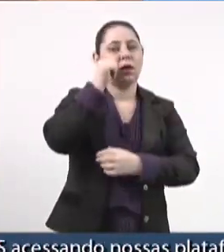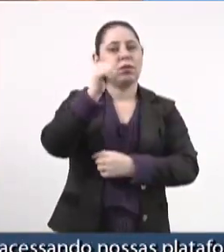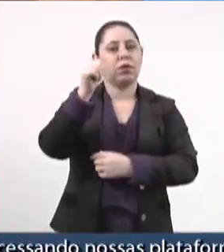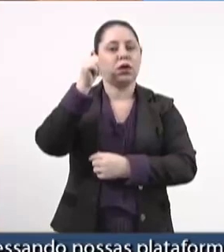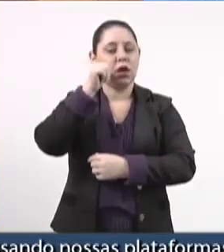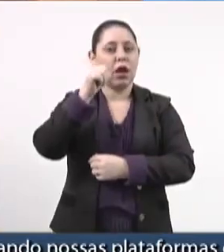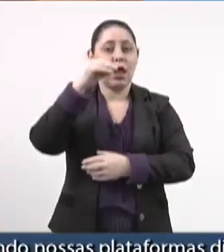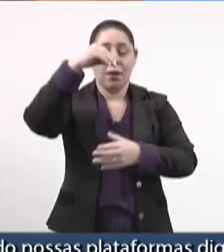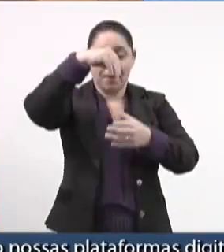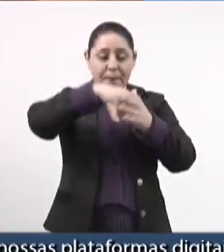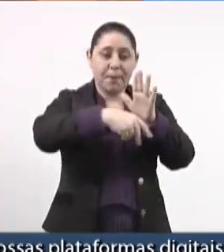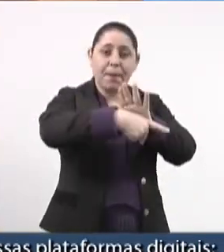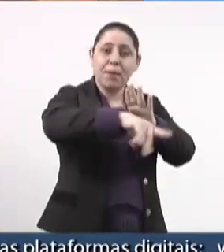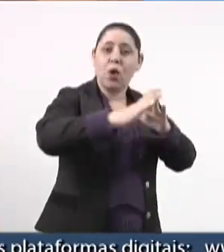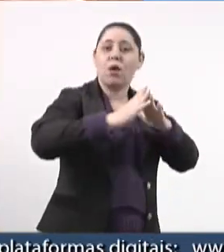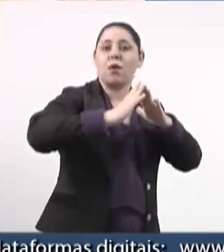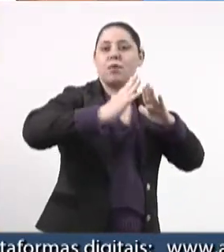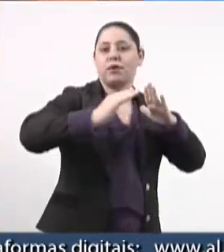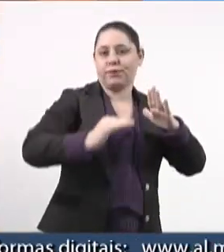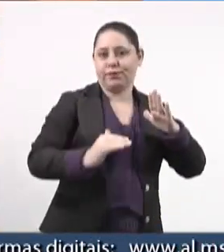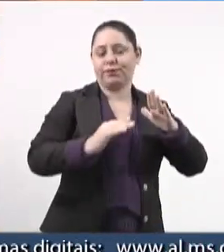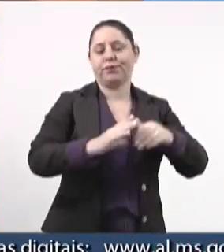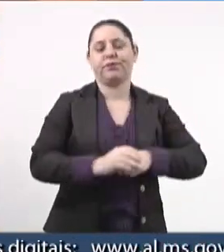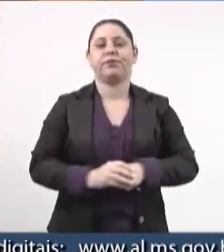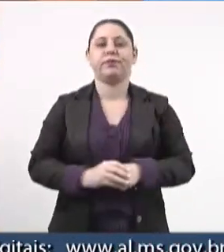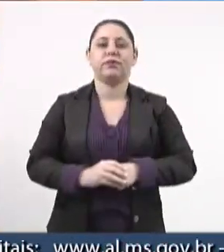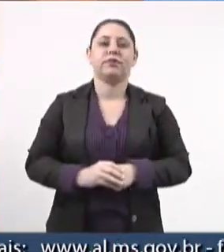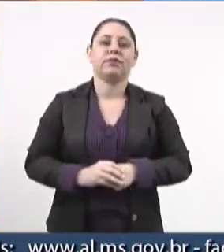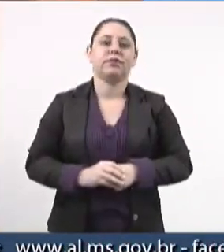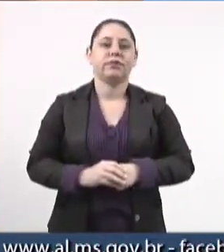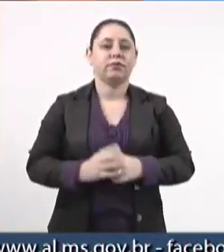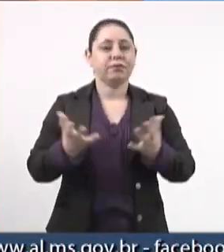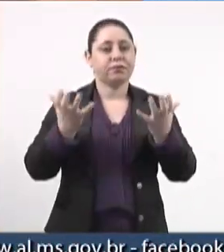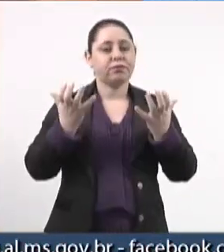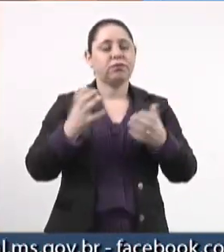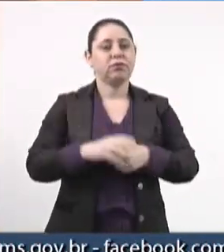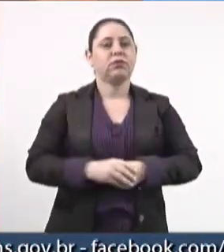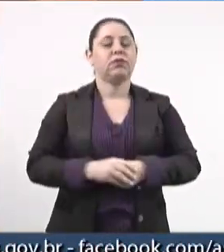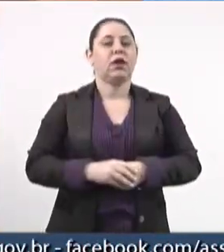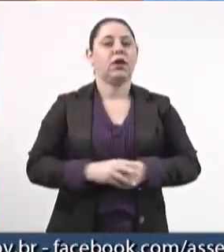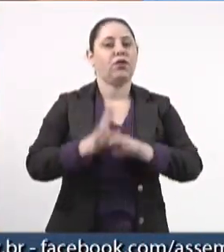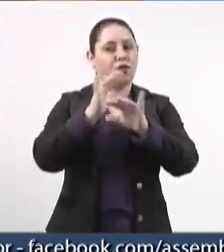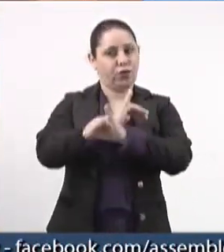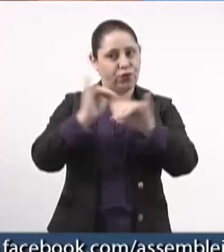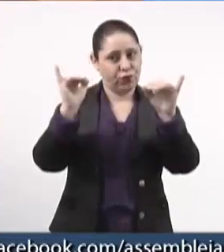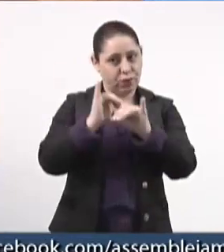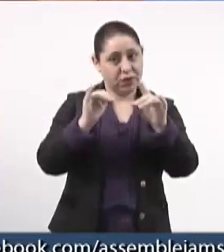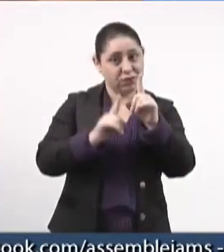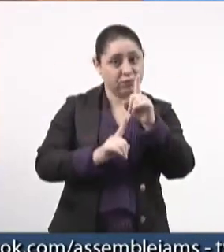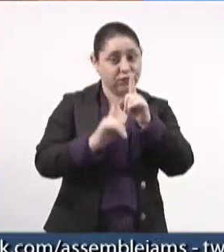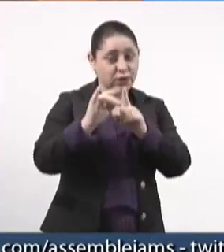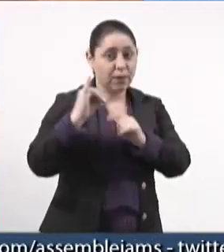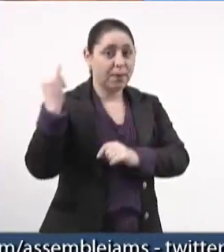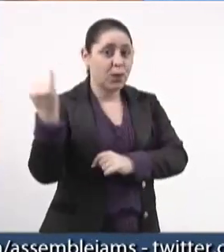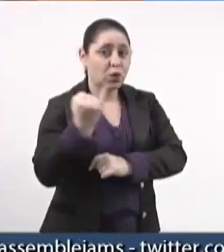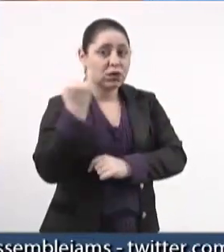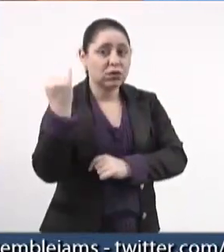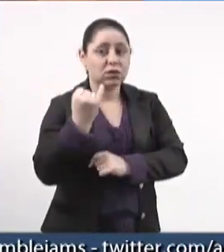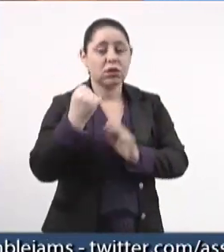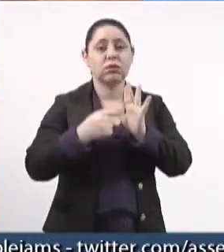na própria Casa da Mulher Brasileira. E eu queria passar um dado aqui para dizer a importância